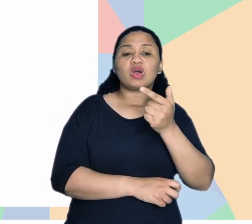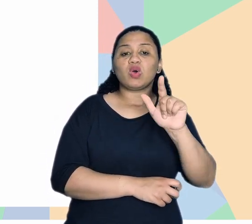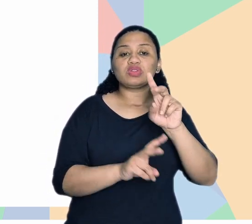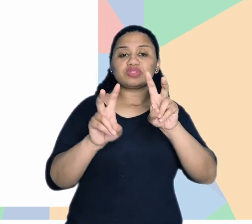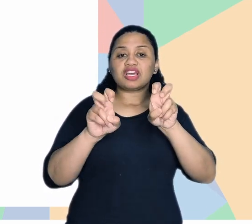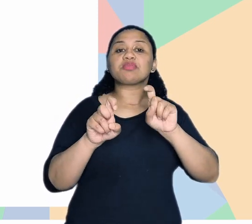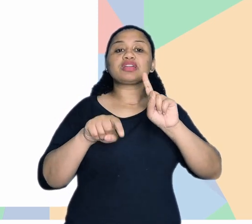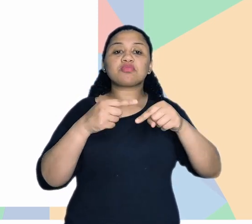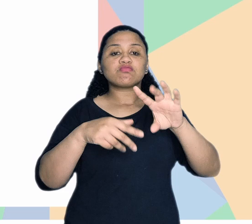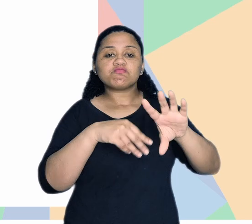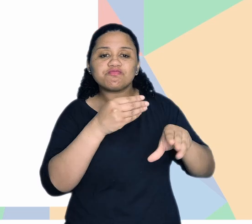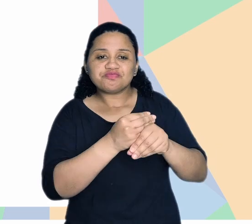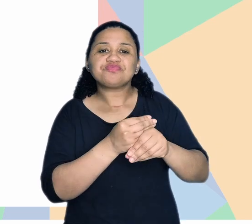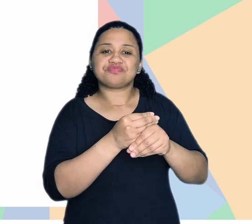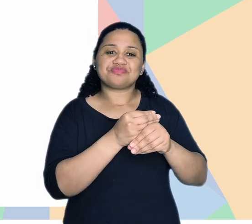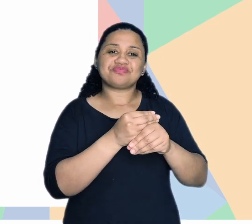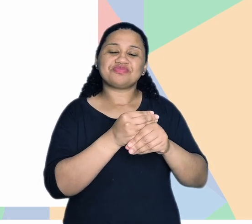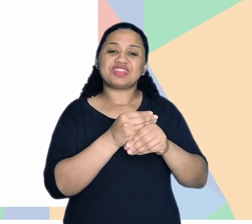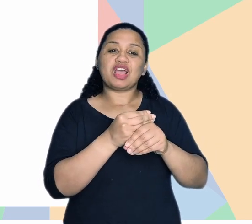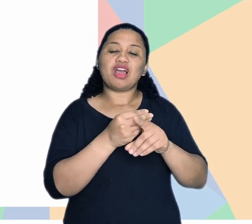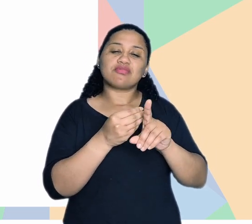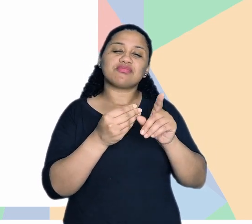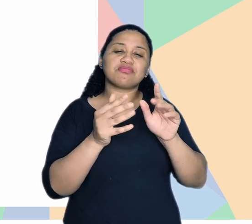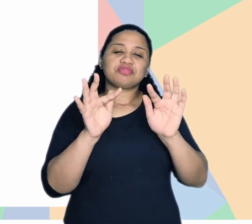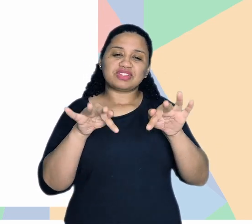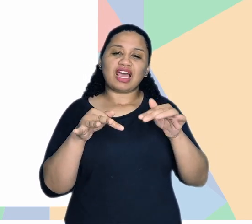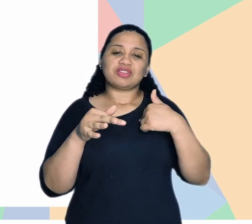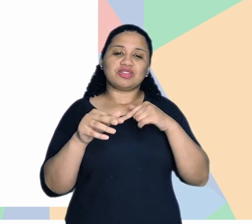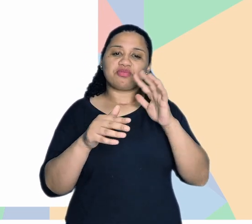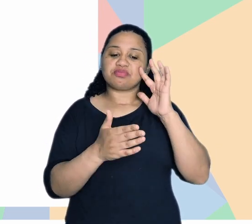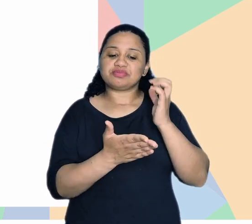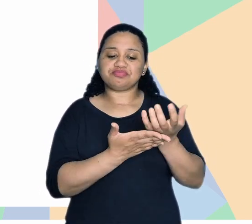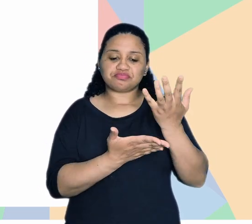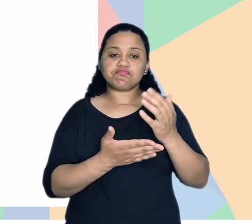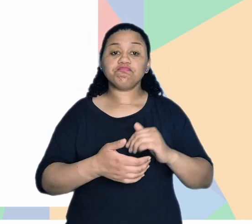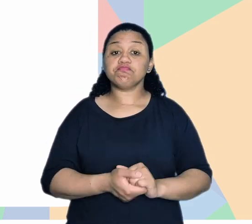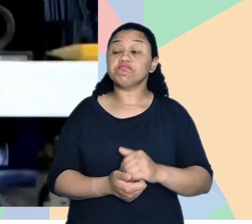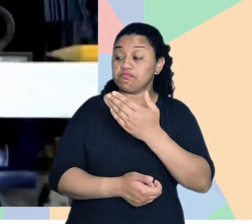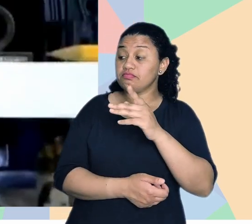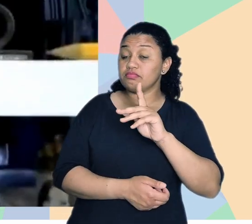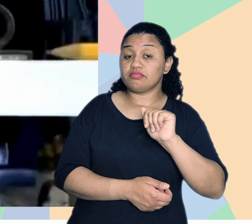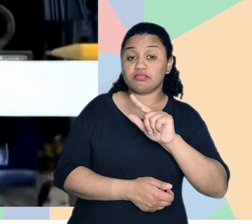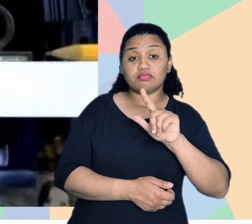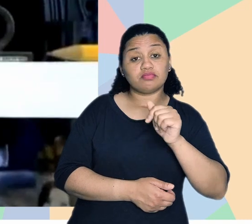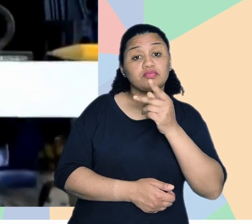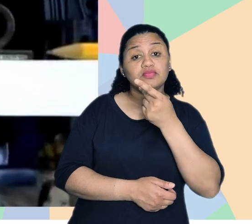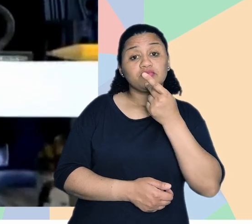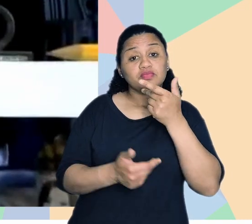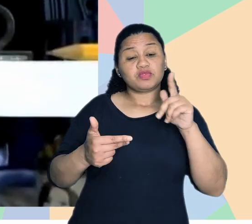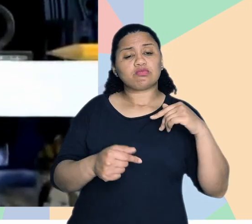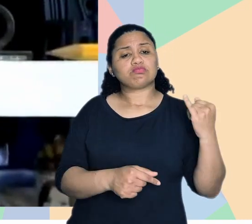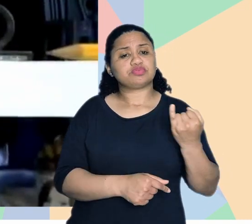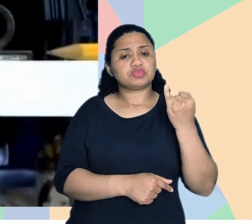e depois também a gente já aproveita para ir para a parte final do nosso podcast desse mês. Paulo, você falou algo que